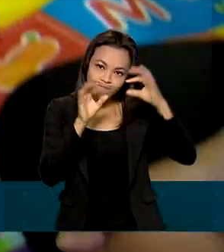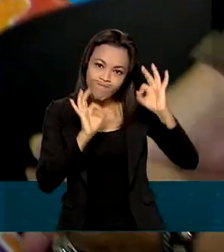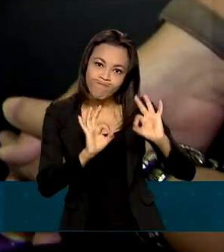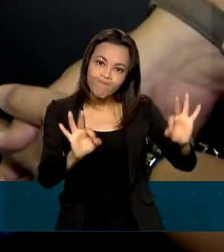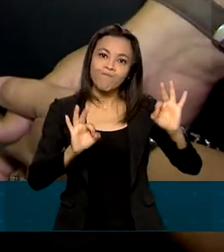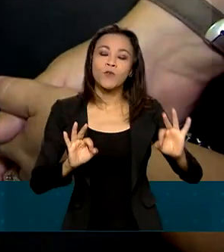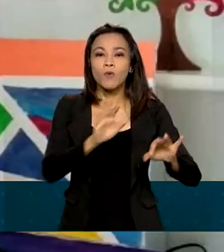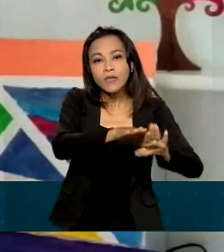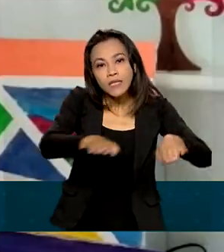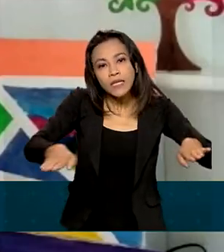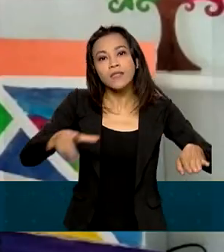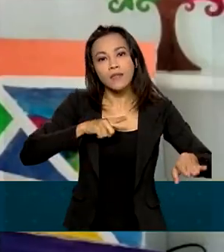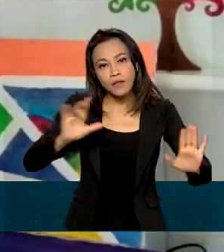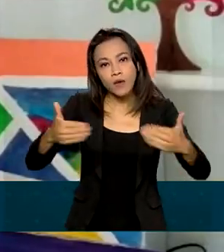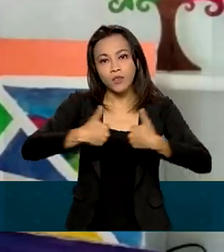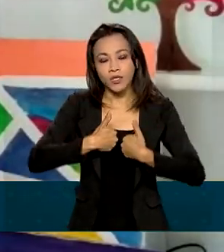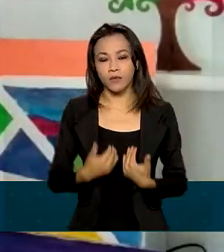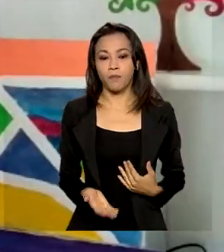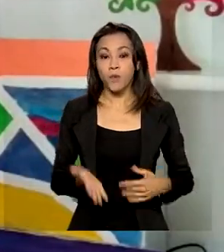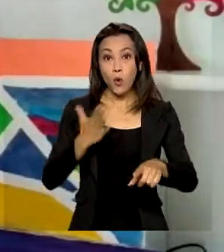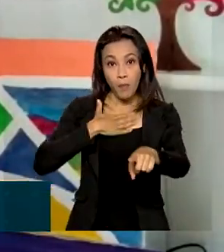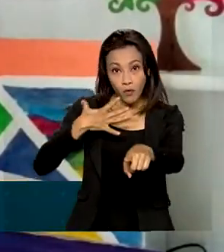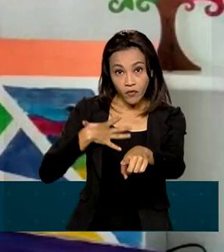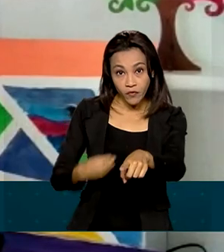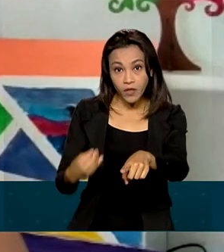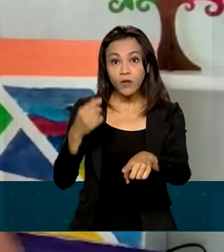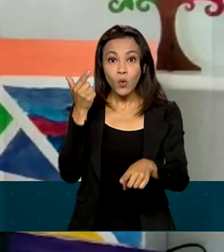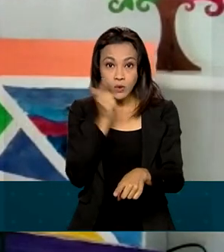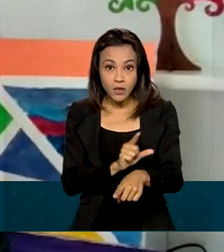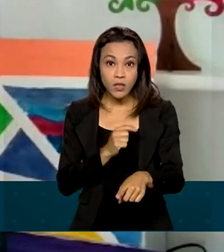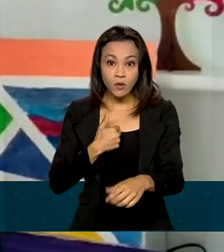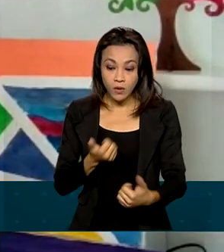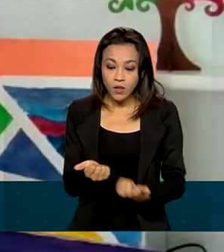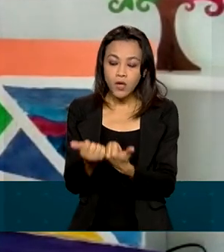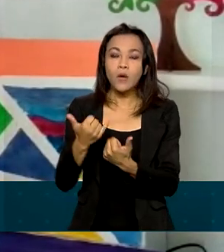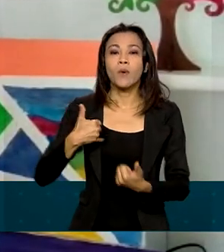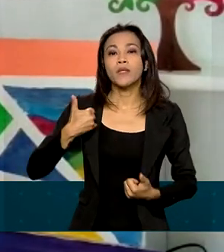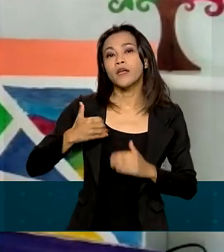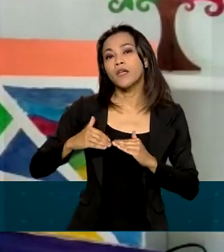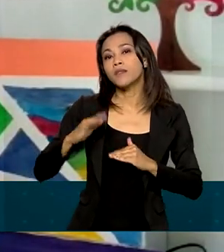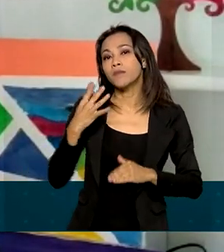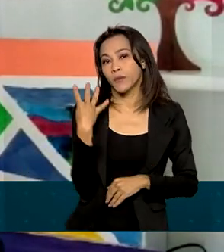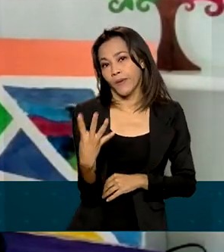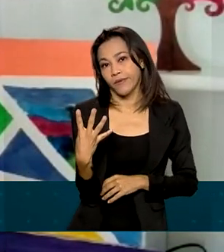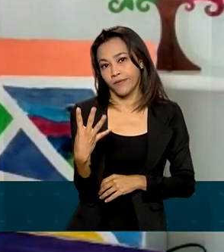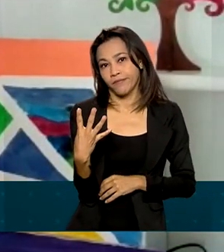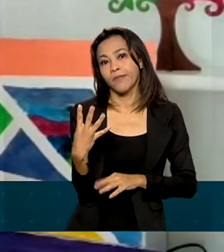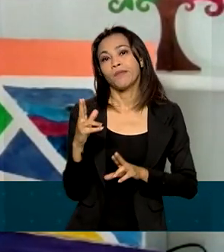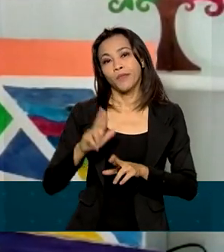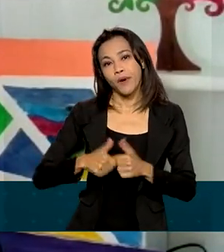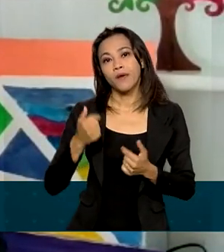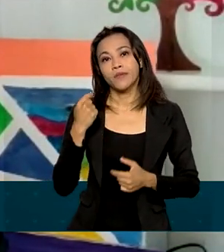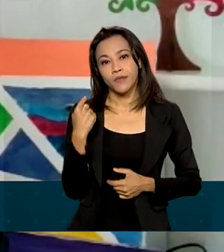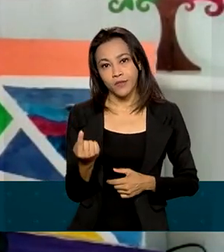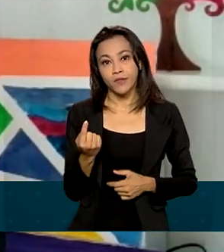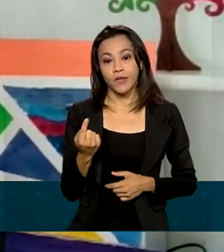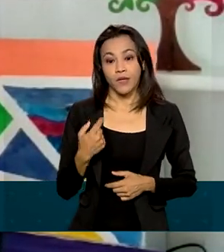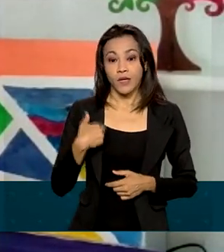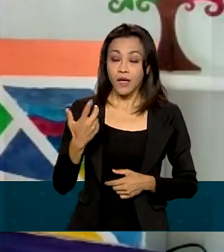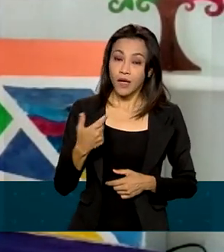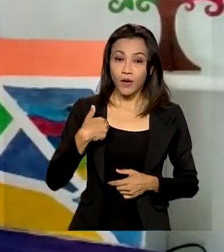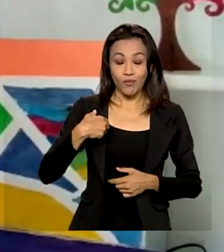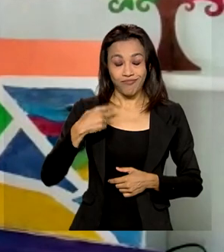com o transtorno. O meu filho só recebeu o diagnóstico quando ele já tinha mais de 4 anos, justamente por esses dois pontos, por uma visão